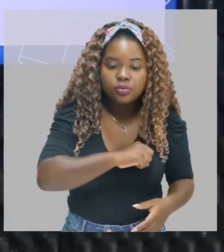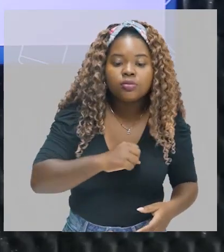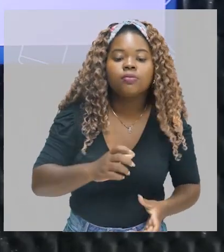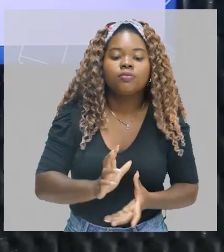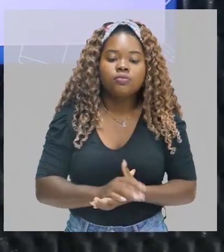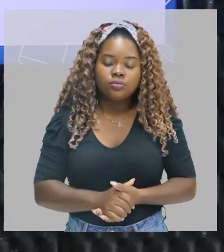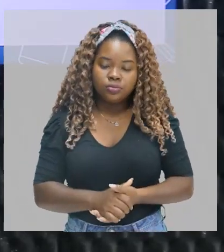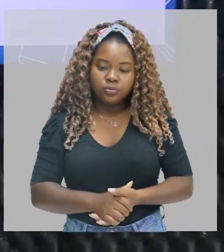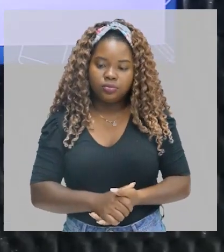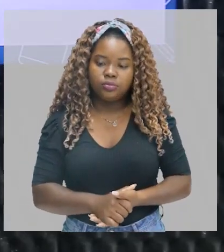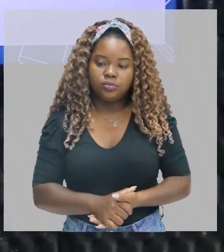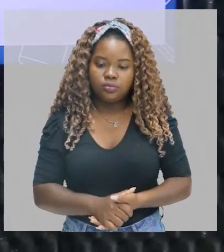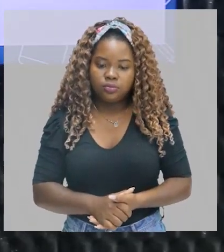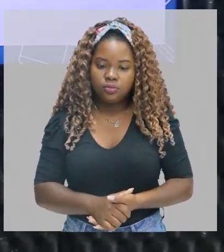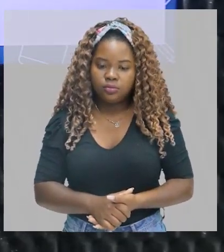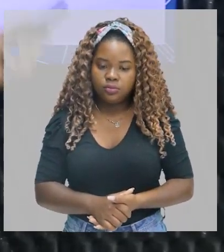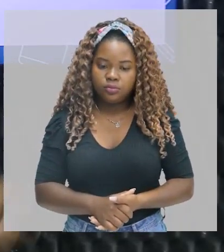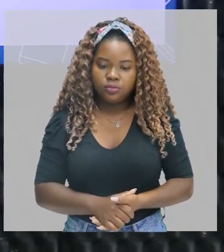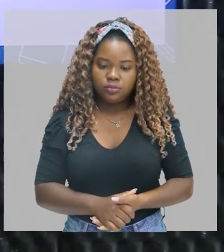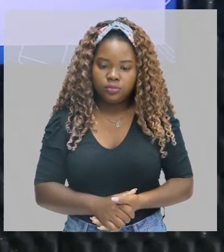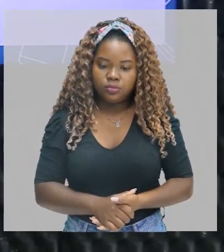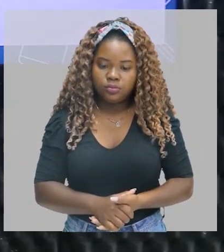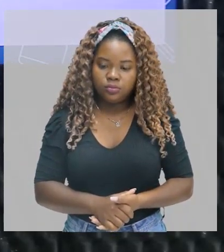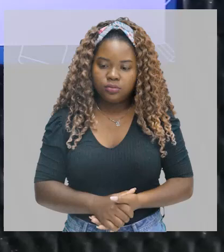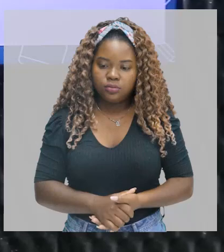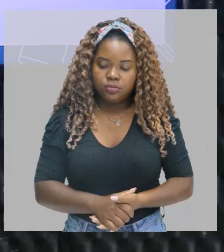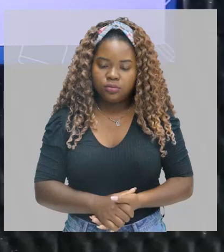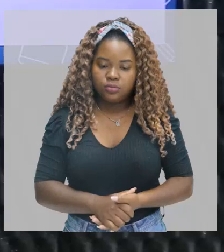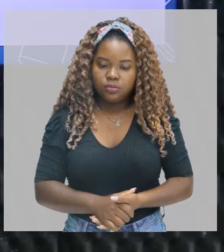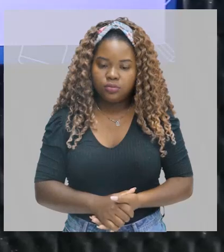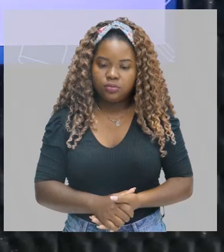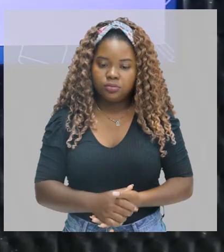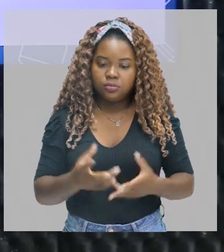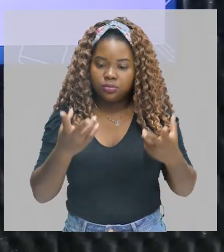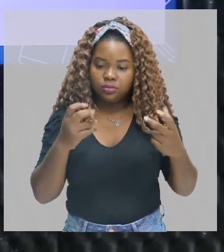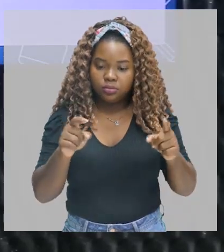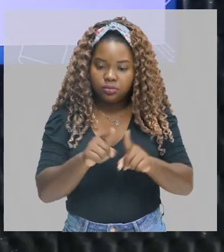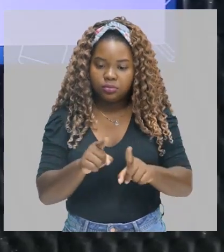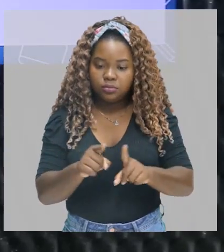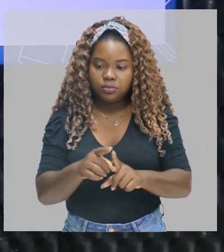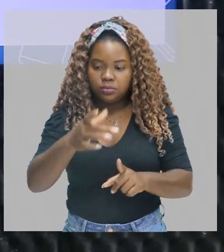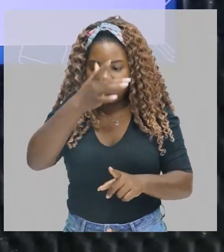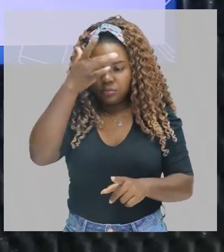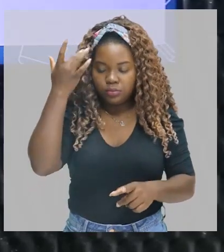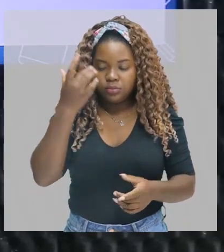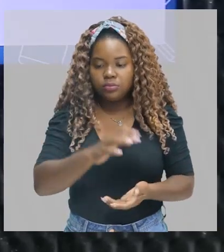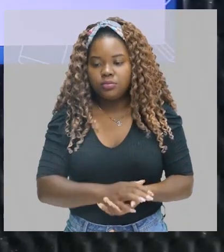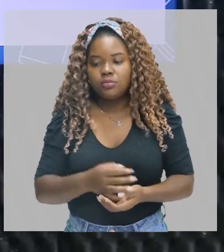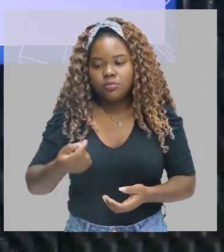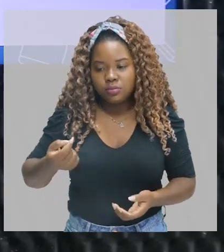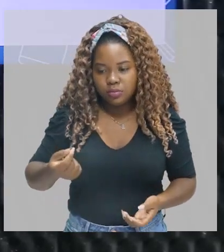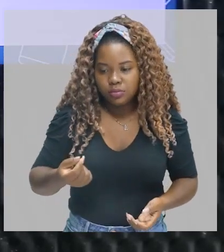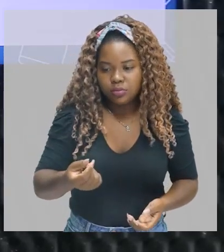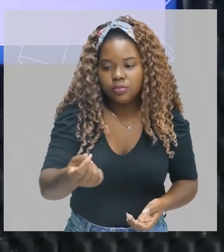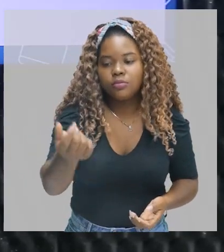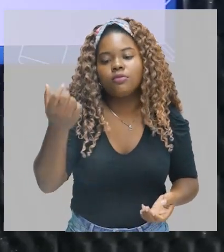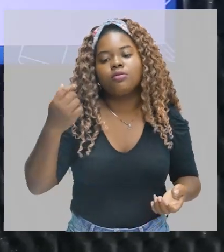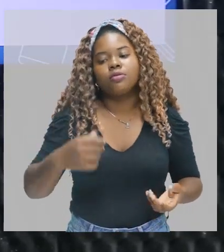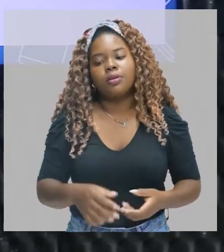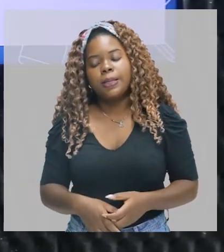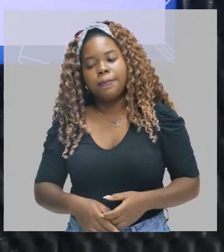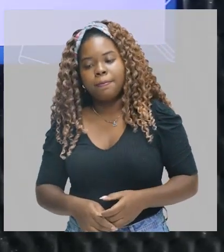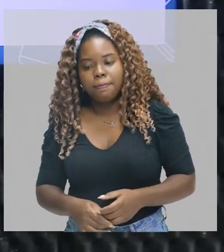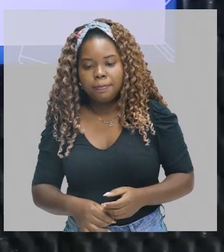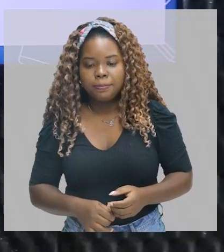jovem andarilho condenado à vida errante em sua curta eternidade. A gente viu isso aí. Falou de andarilho, de peregrino, que são